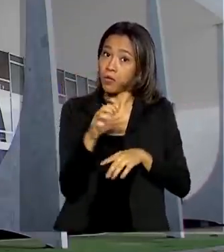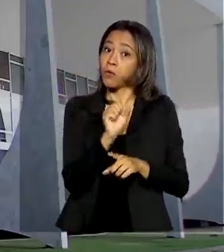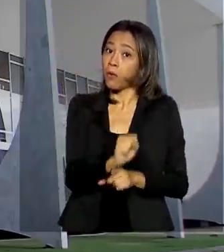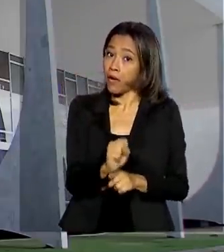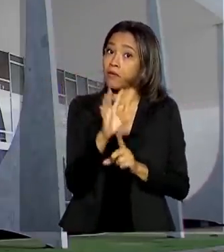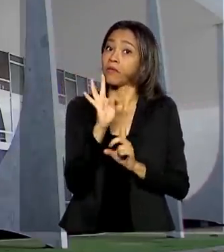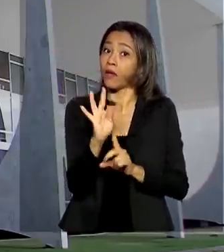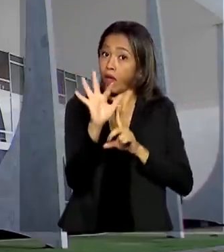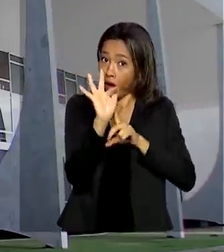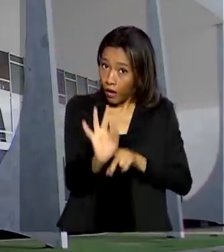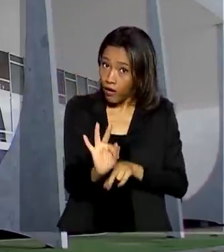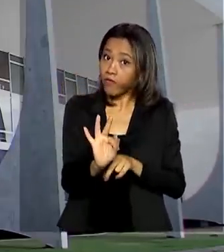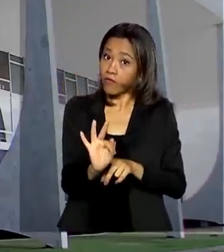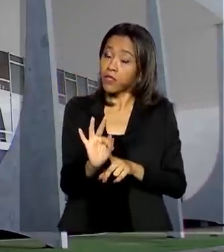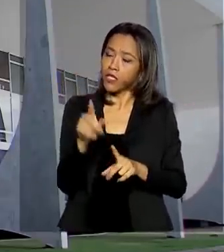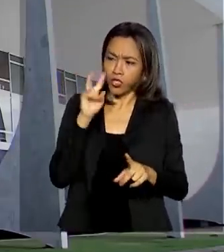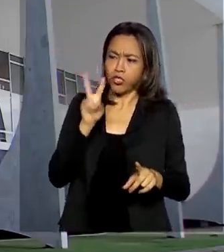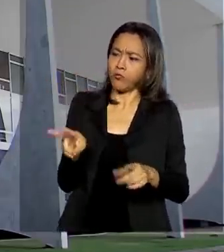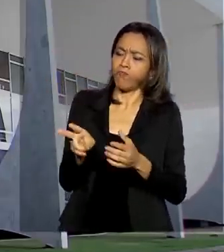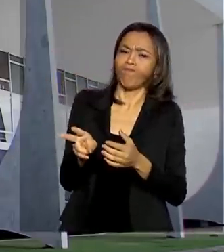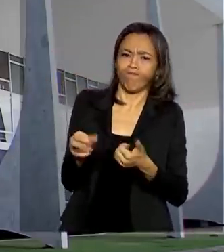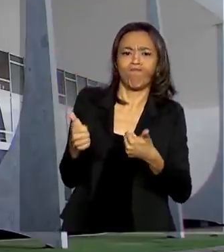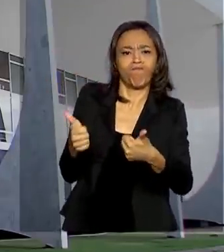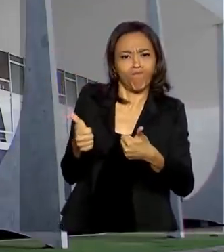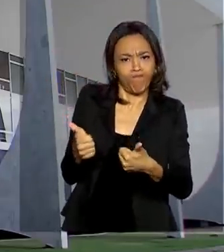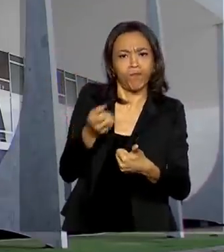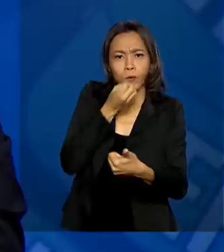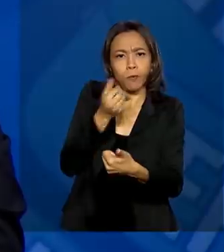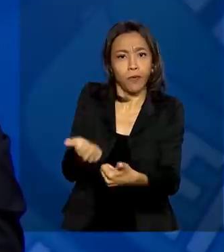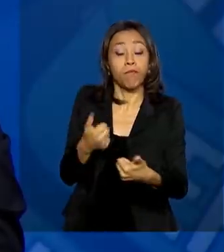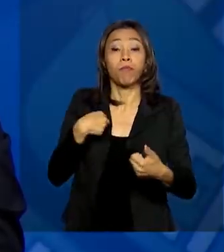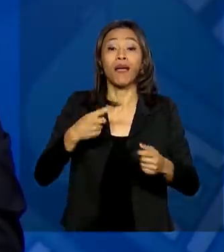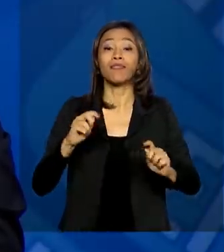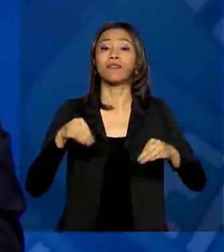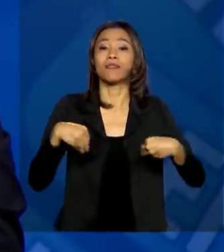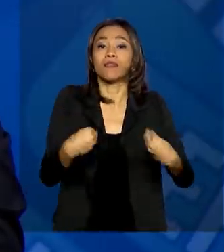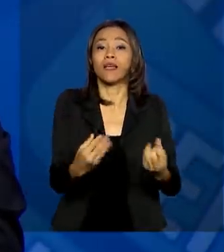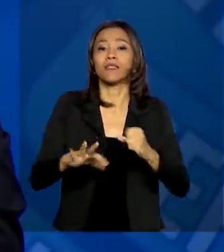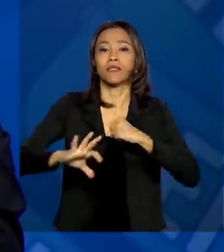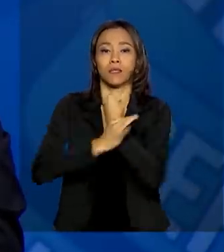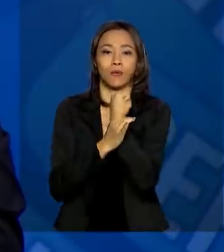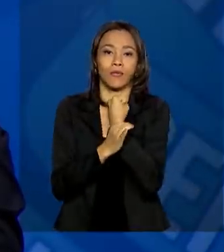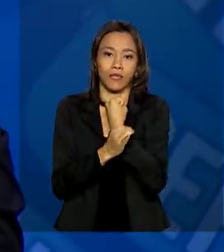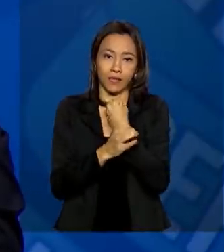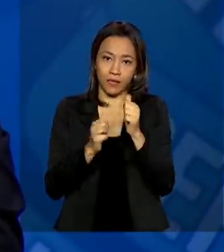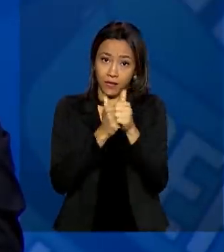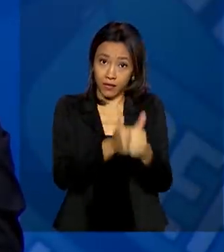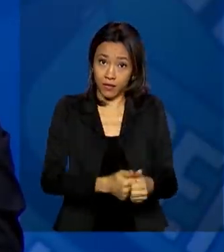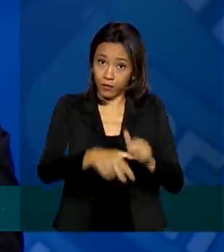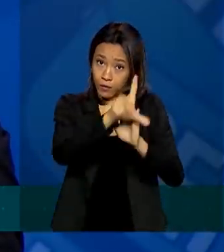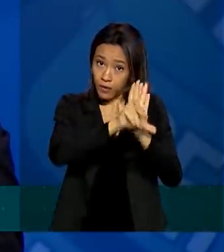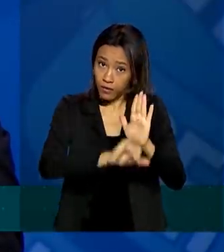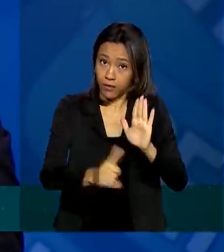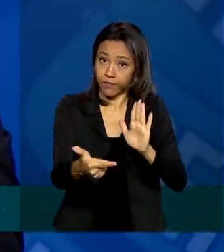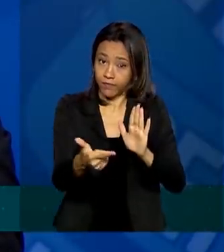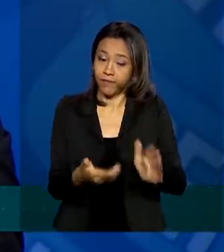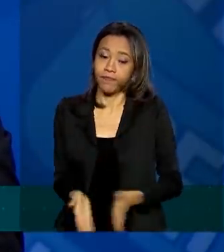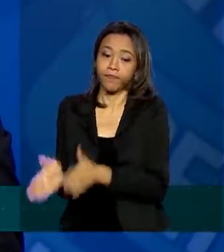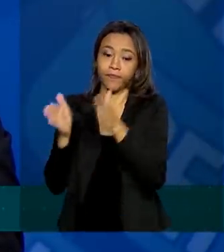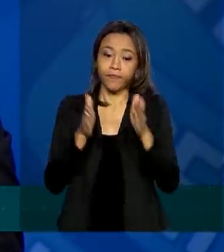validade dos acordos individuais, o que deve dar mais segurança jurídica aos processos. A negociação coletiva